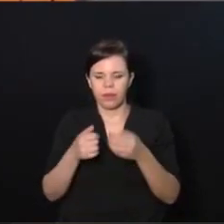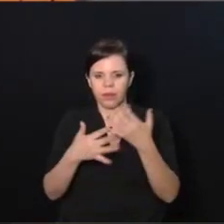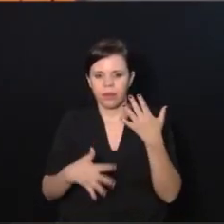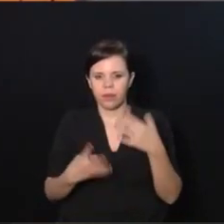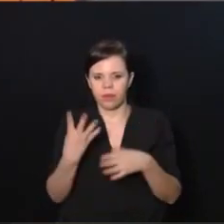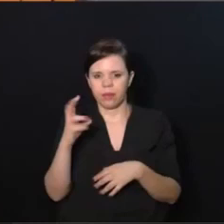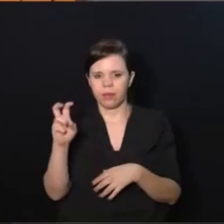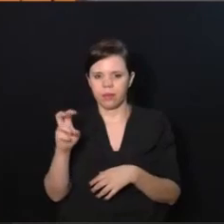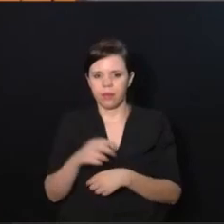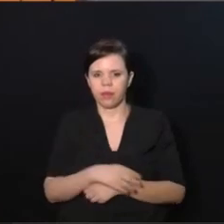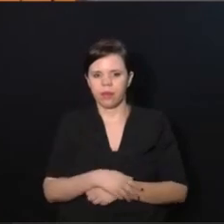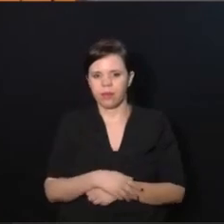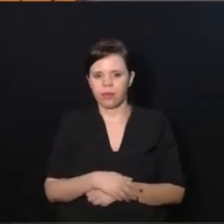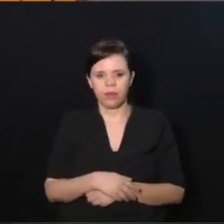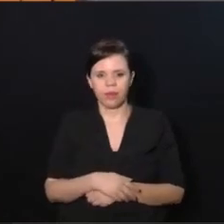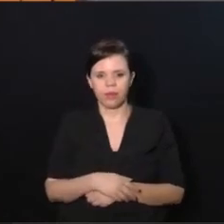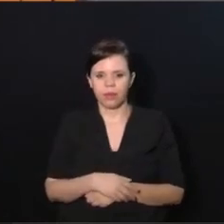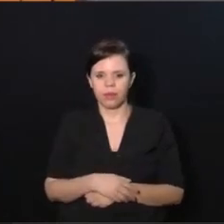45? Espera aí.